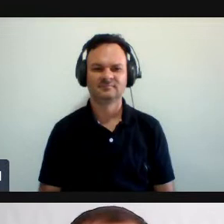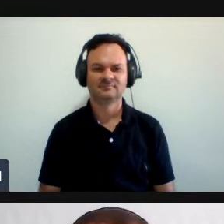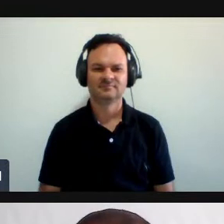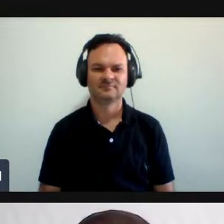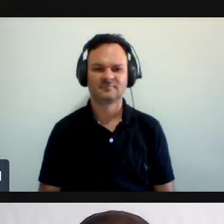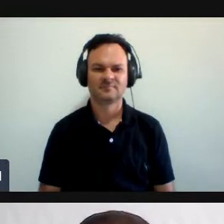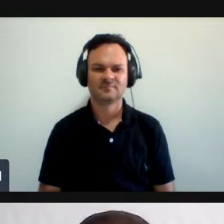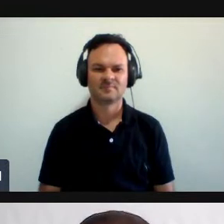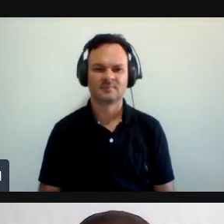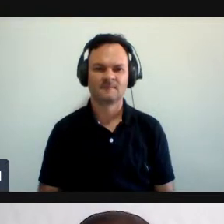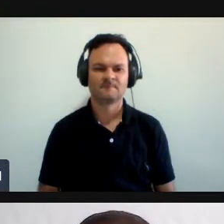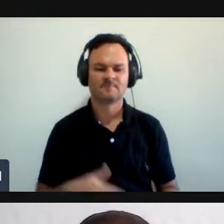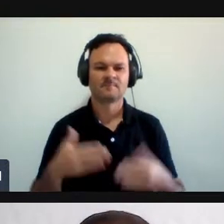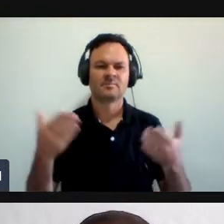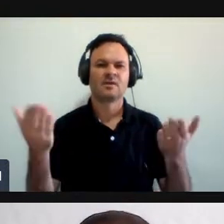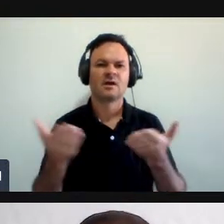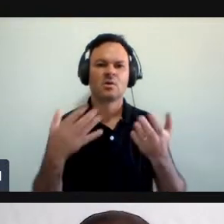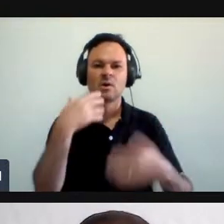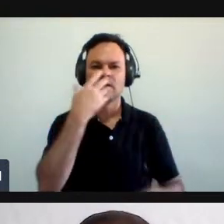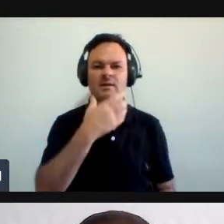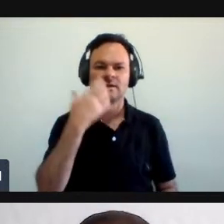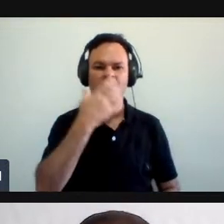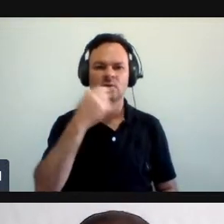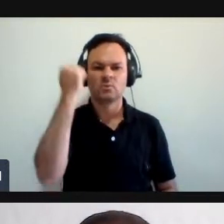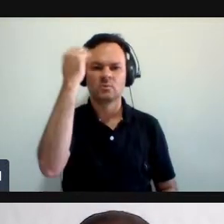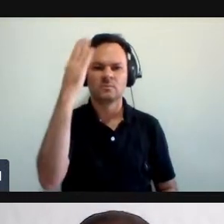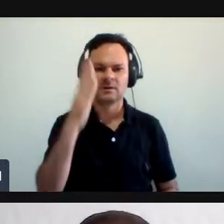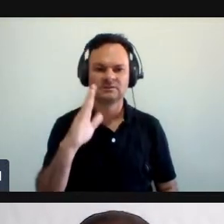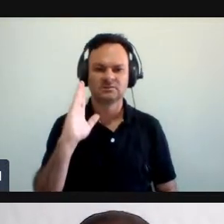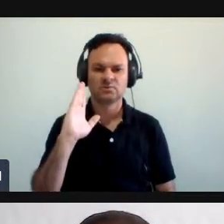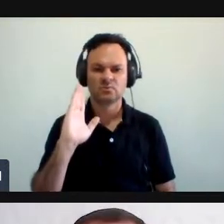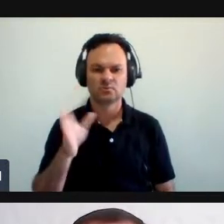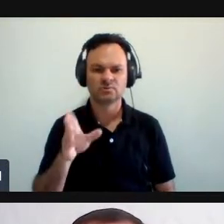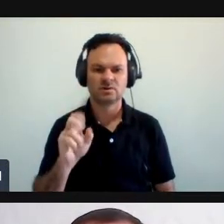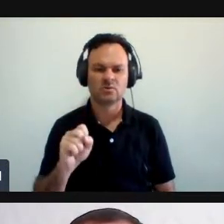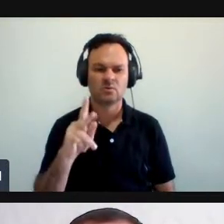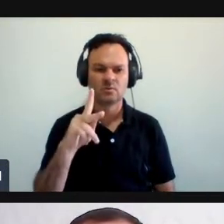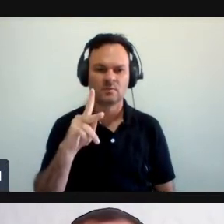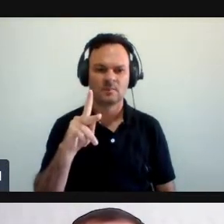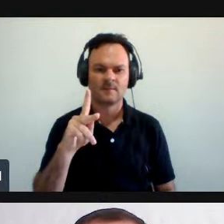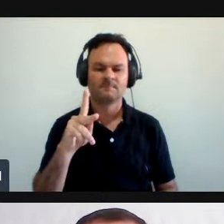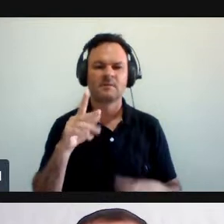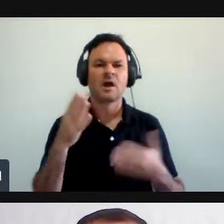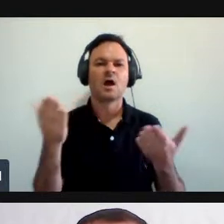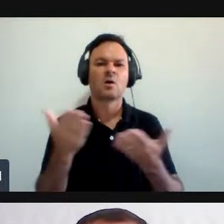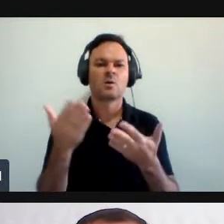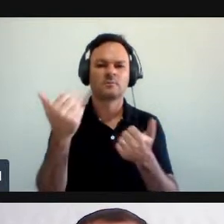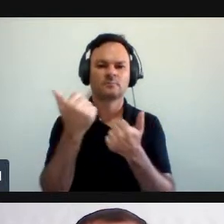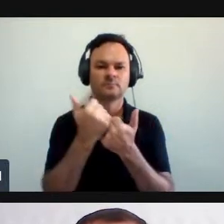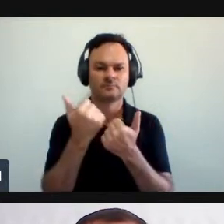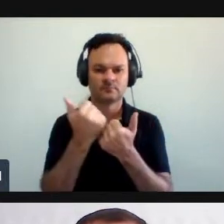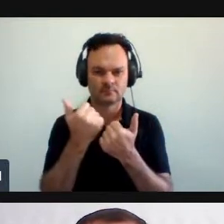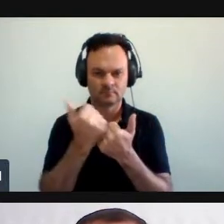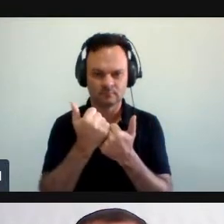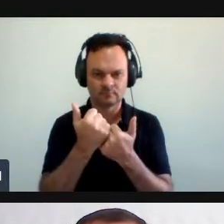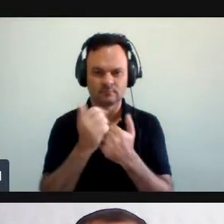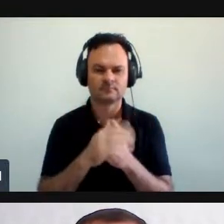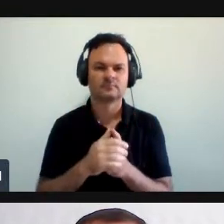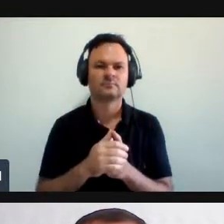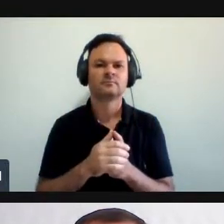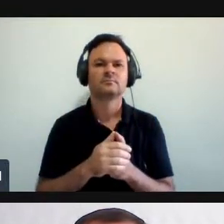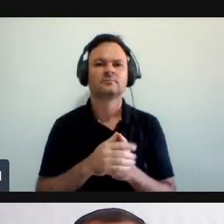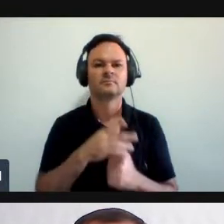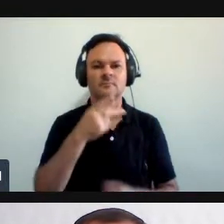Tendo sido executado o hino nacional Passaremos agora a palavra para as seguintes autoridades